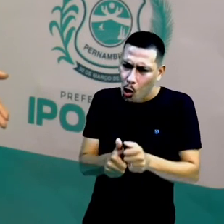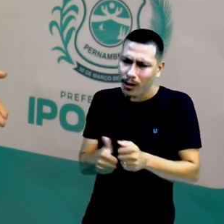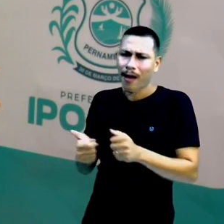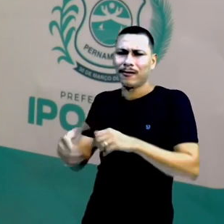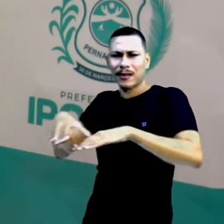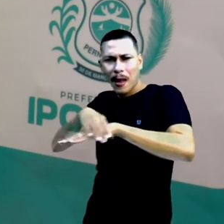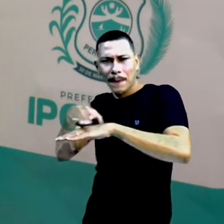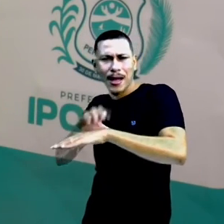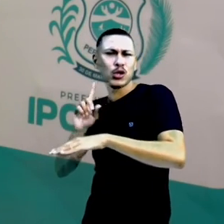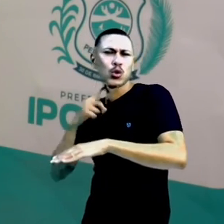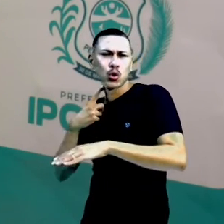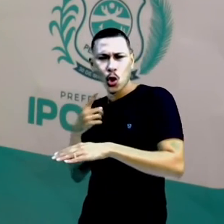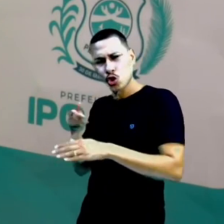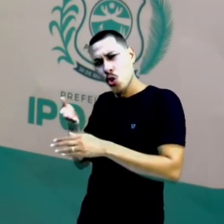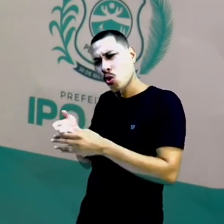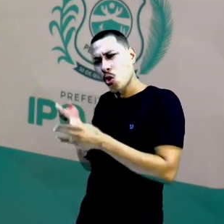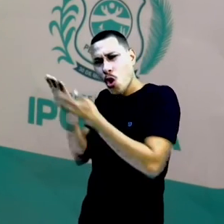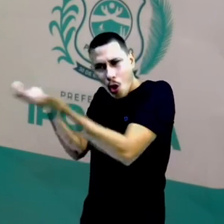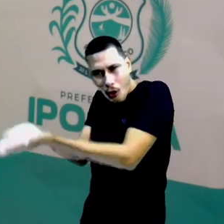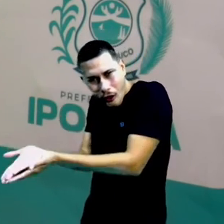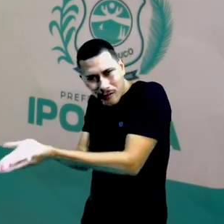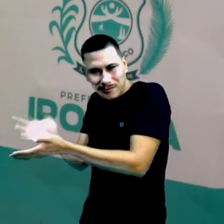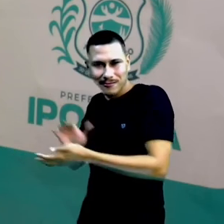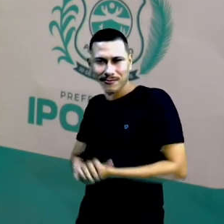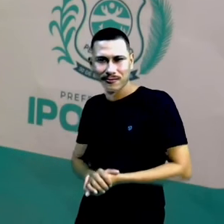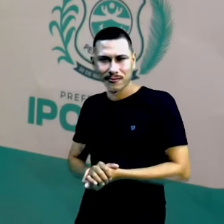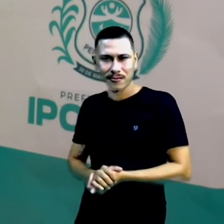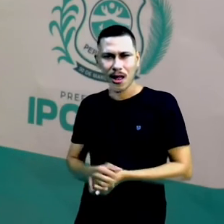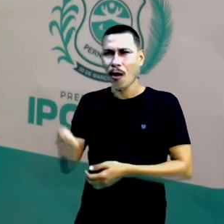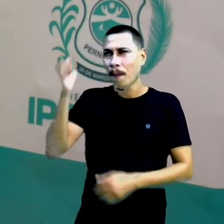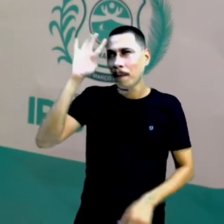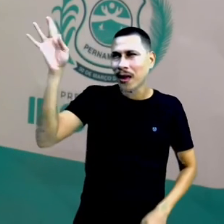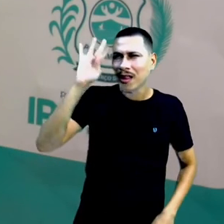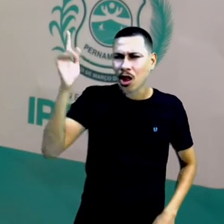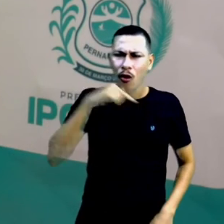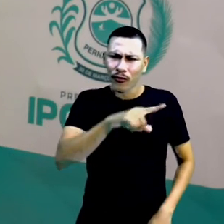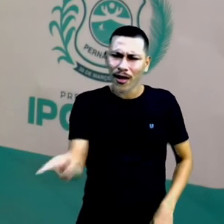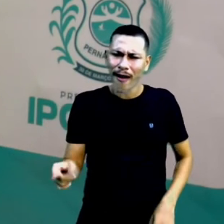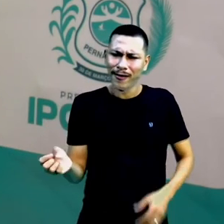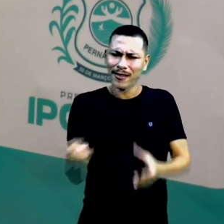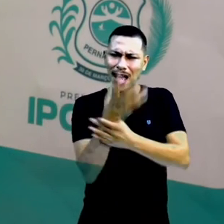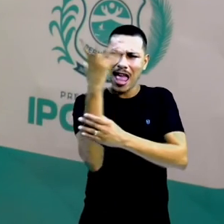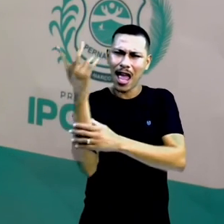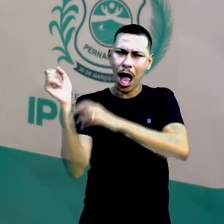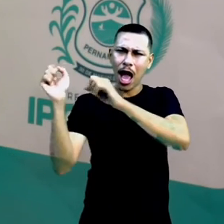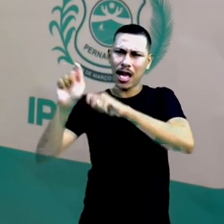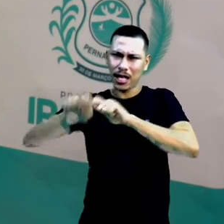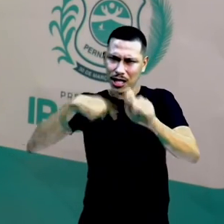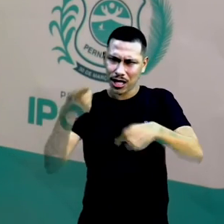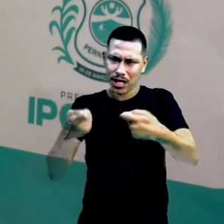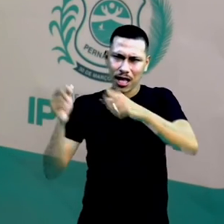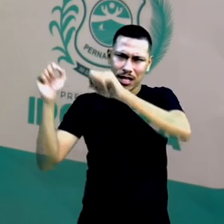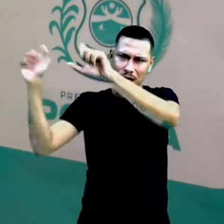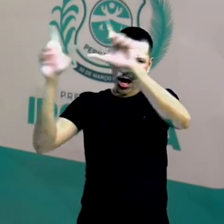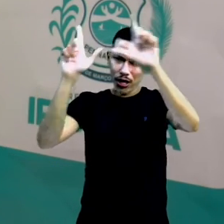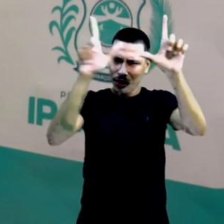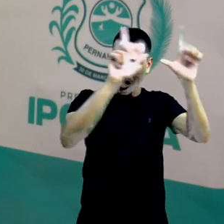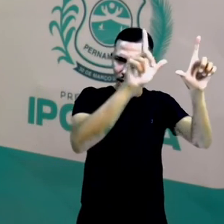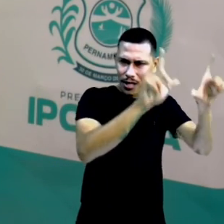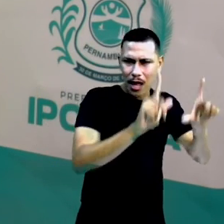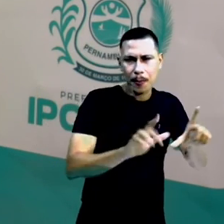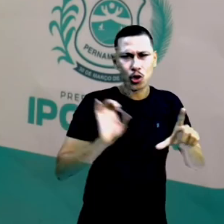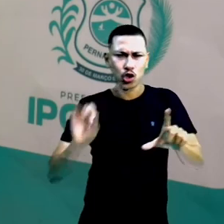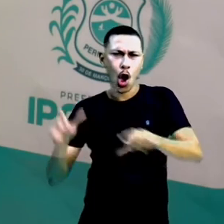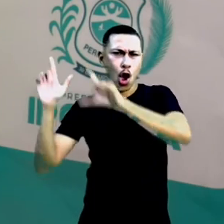chegar em casa, tá certo? Então, use a imaginação e crie símbolos. Tá bom? Às vezes, só